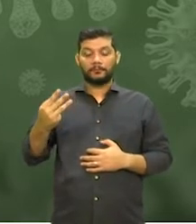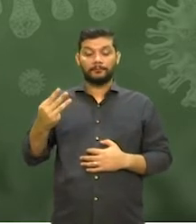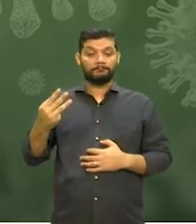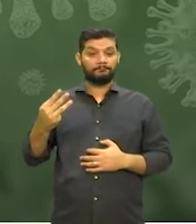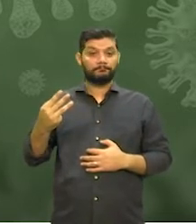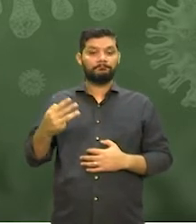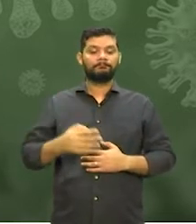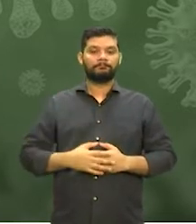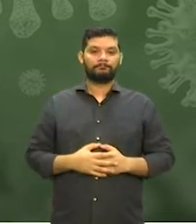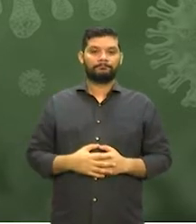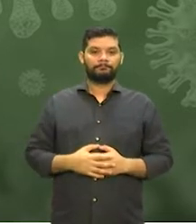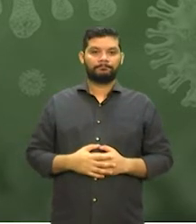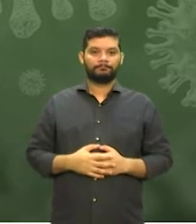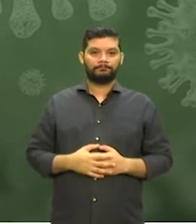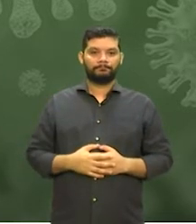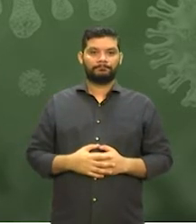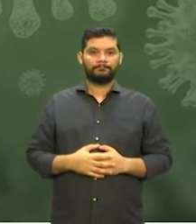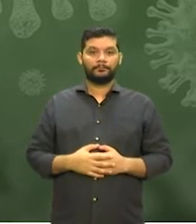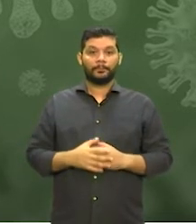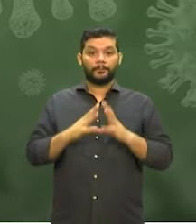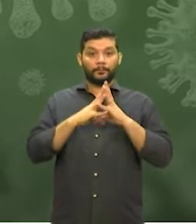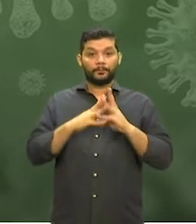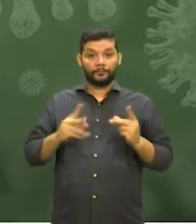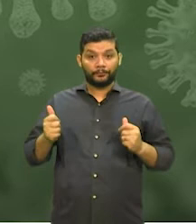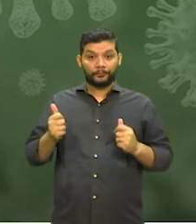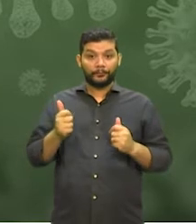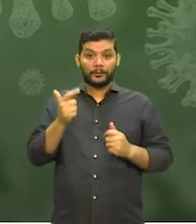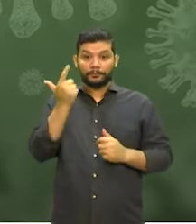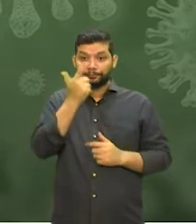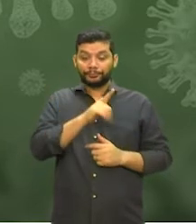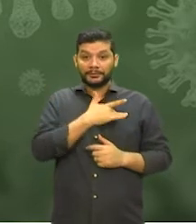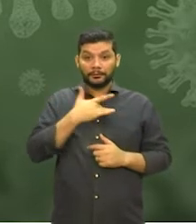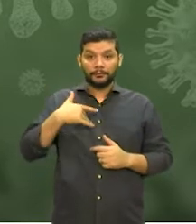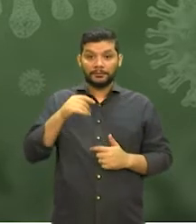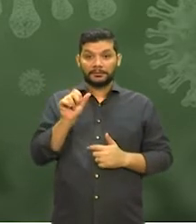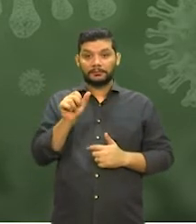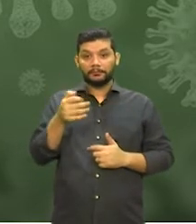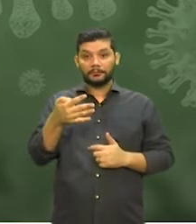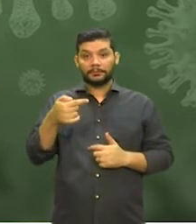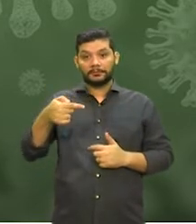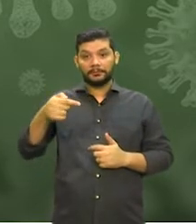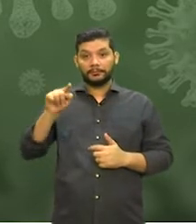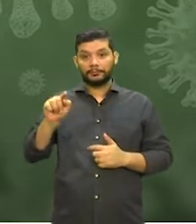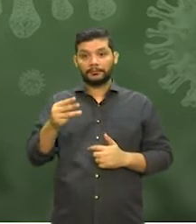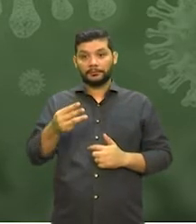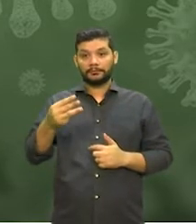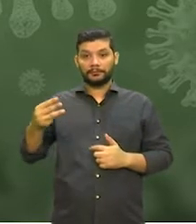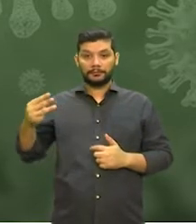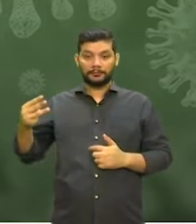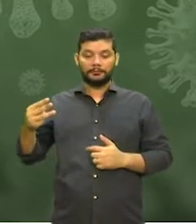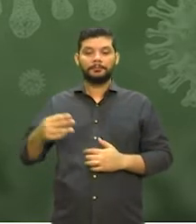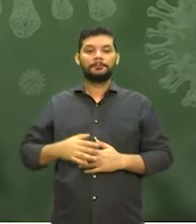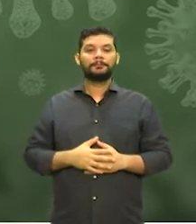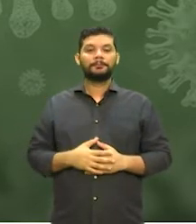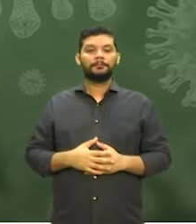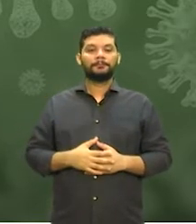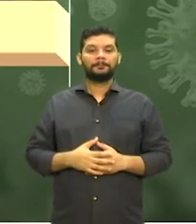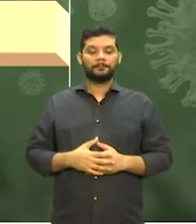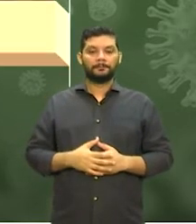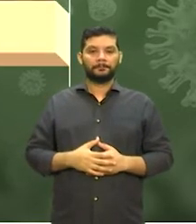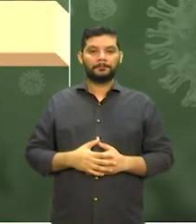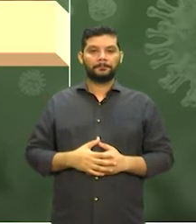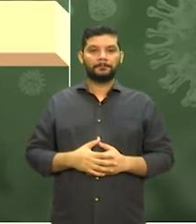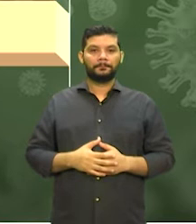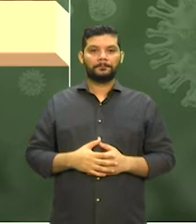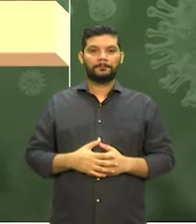casos confirmados e 647.333 pessoas conseguiram vencer o coronavírus.